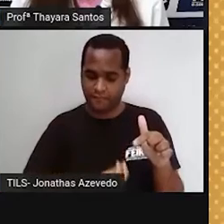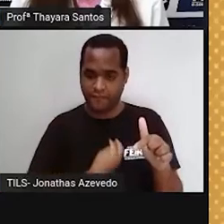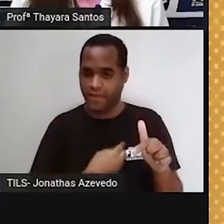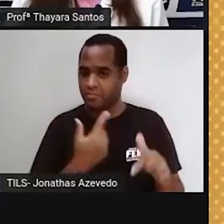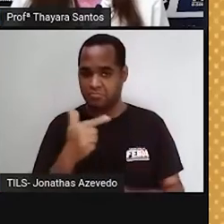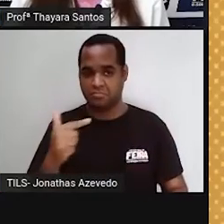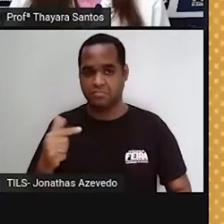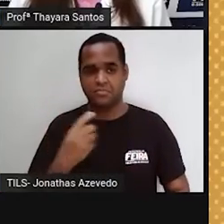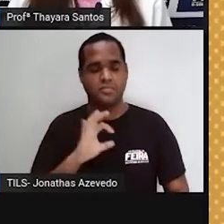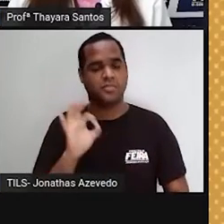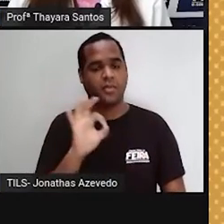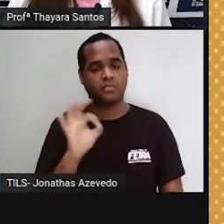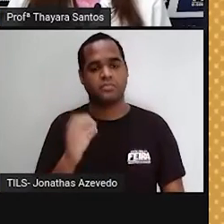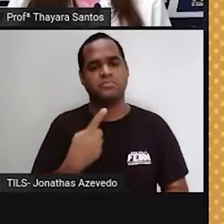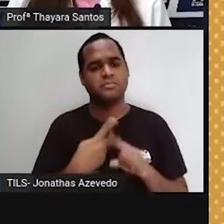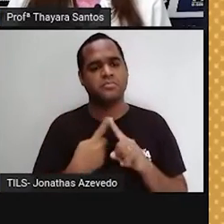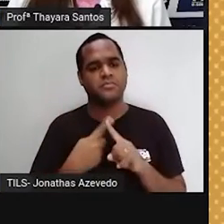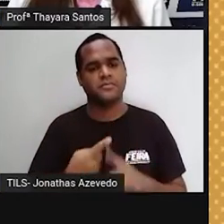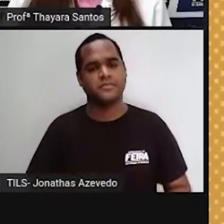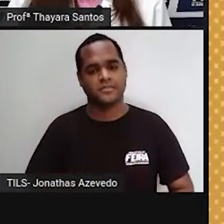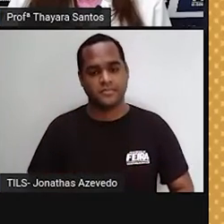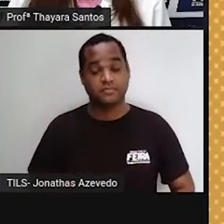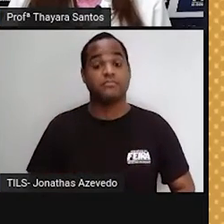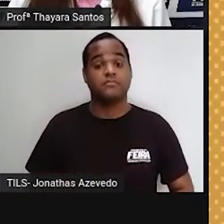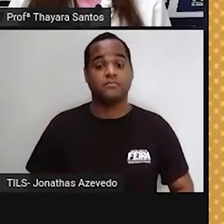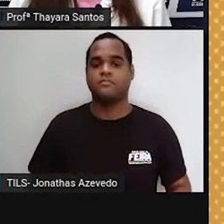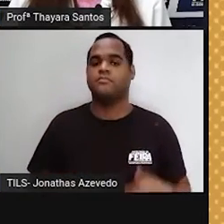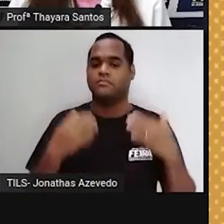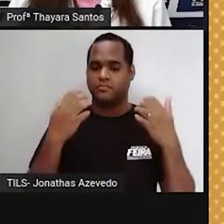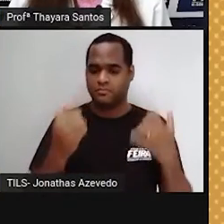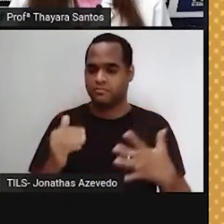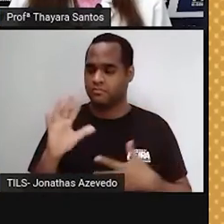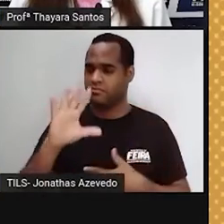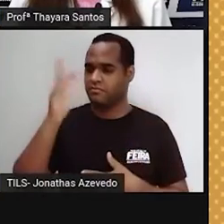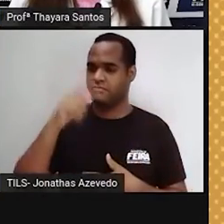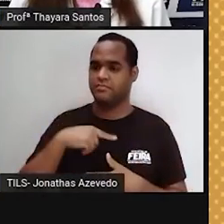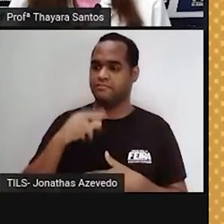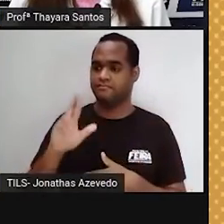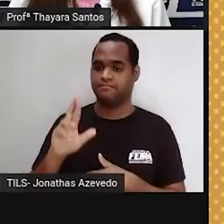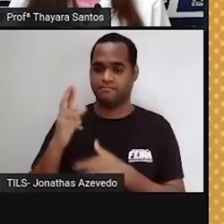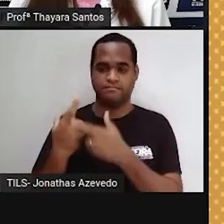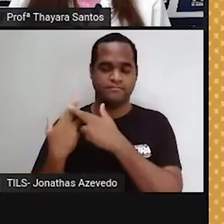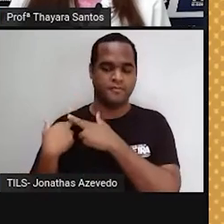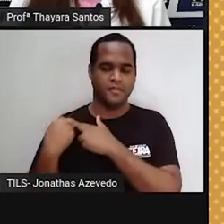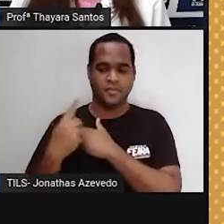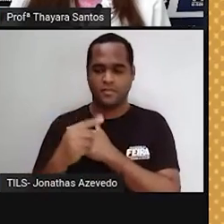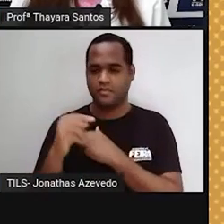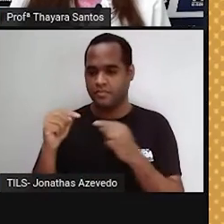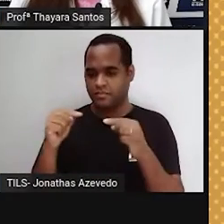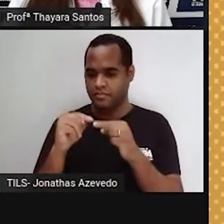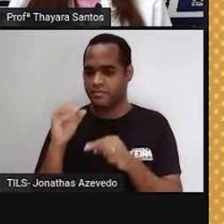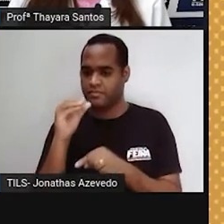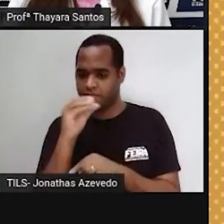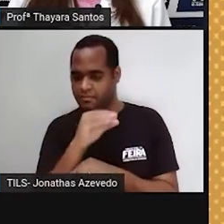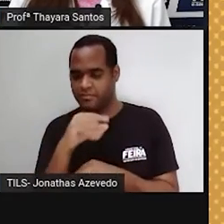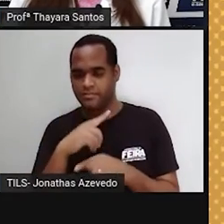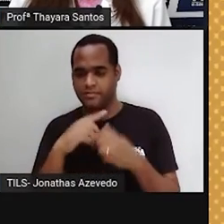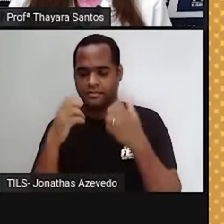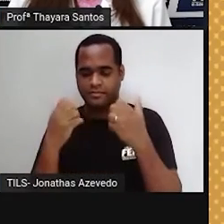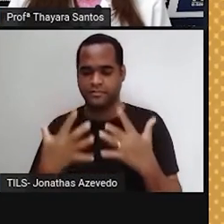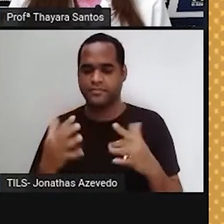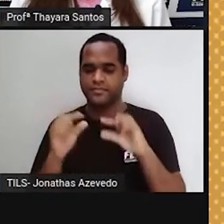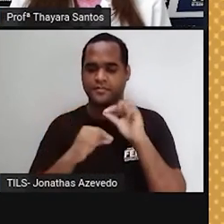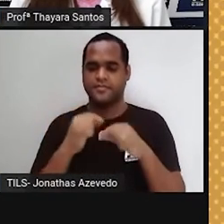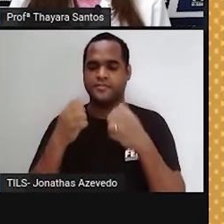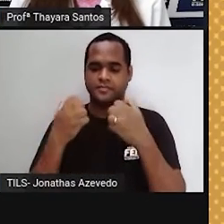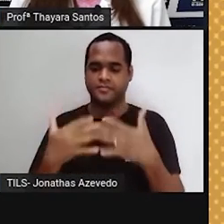no nosso planeta. Então, e isso acontece justamente porque ele é o responsável por aquecer o nosso planeta. E além disso, ele